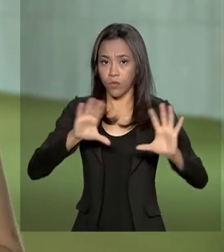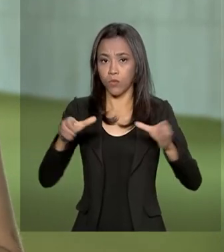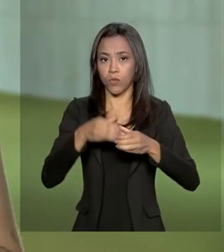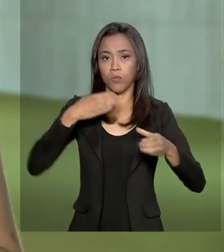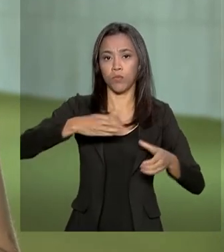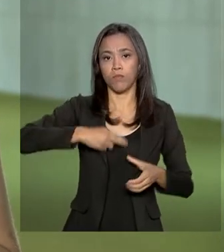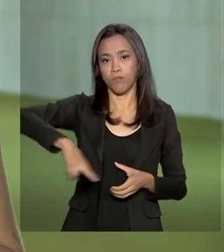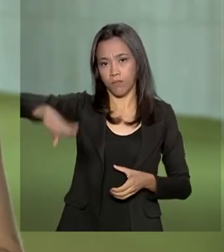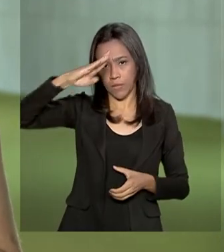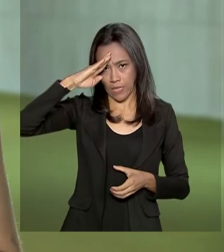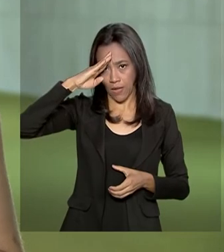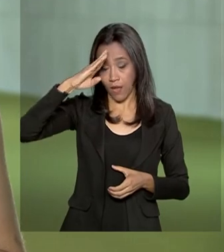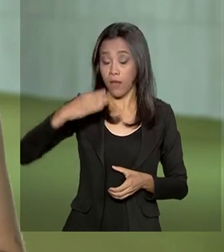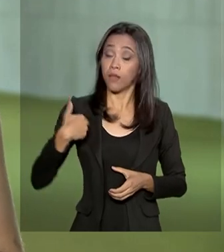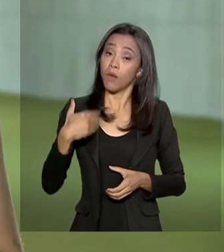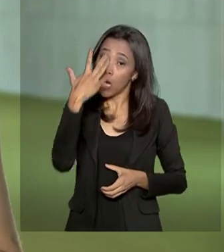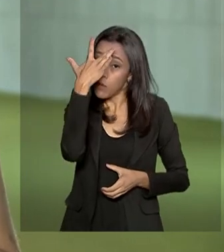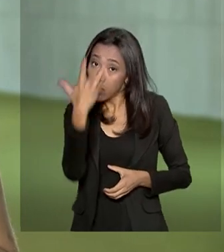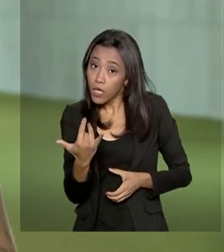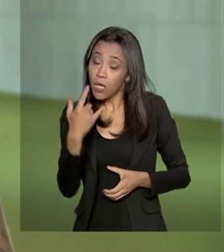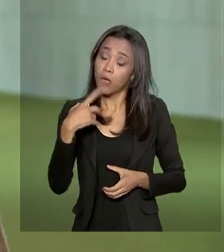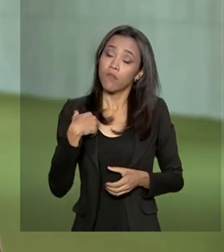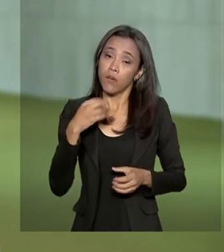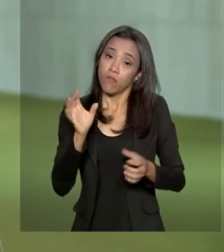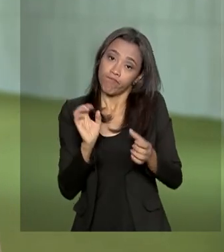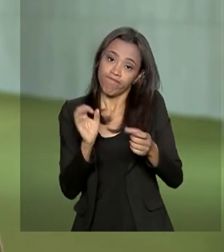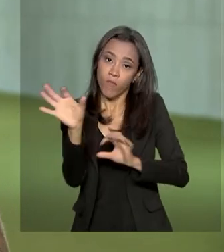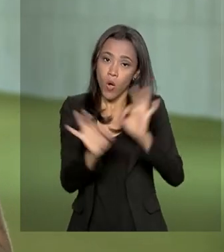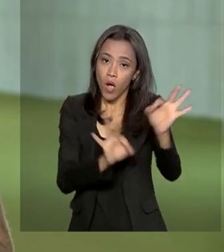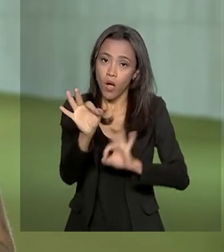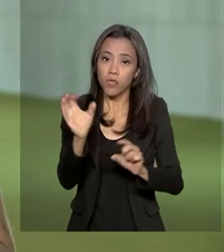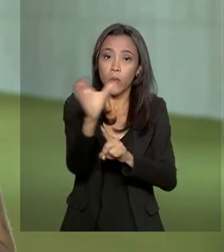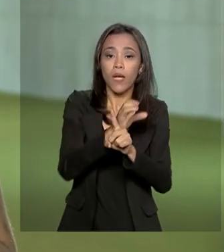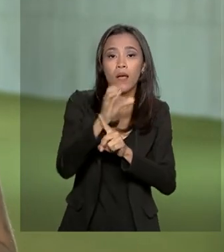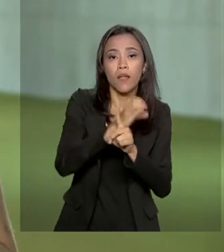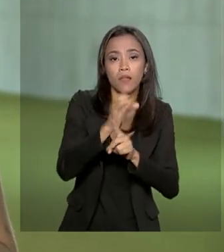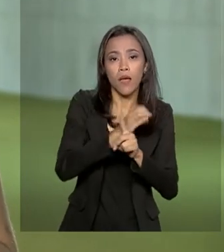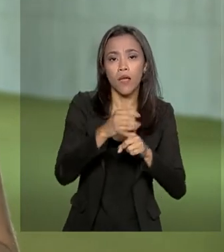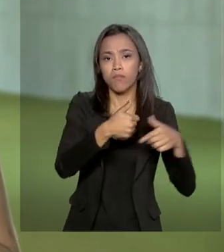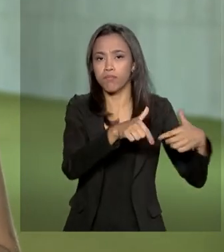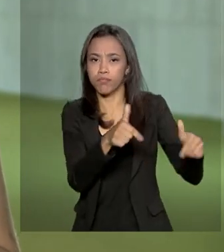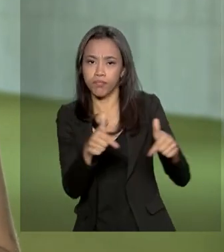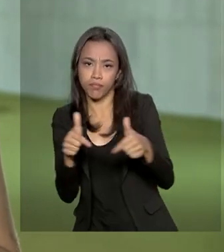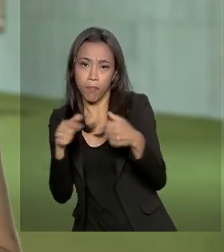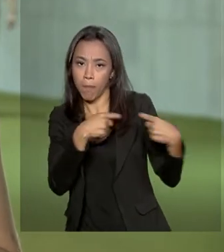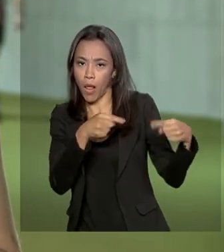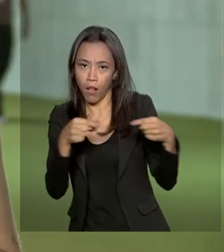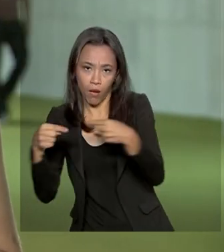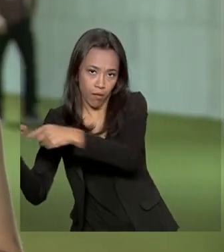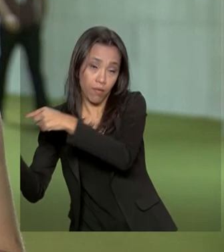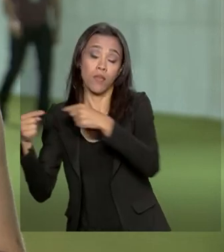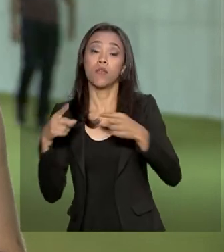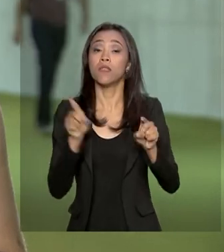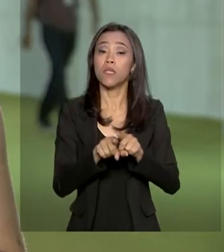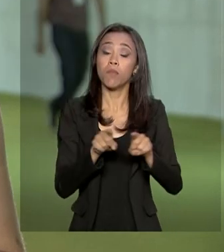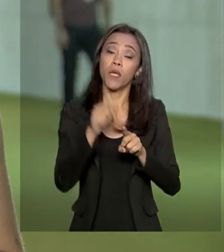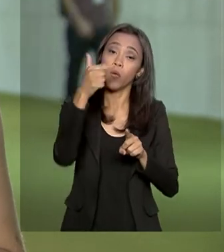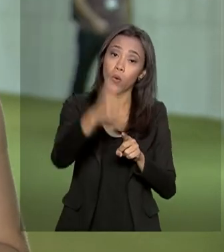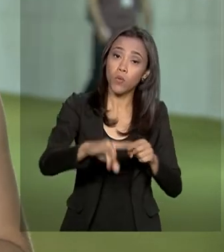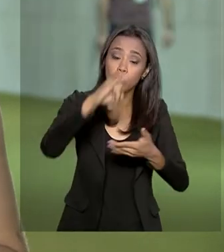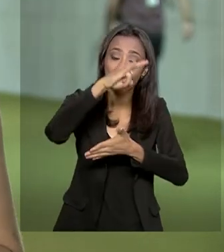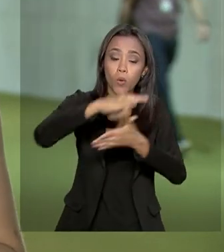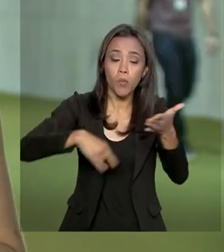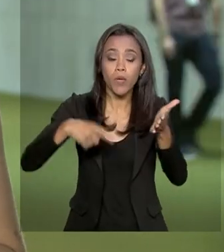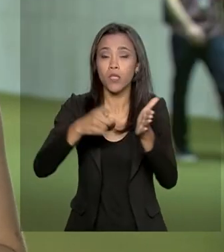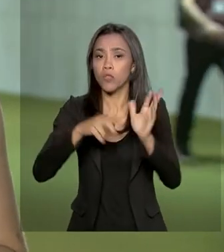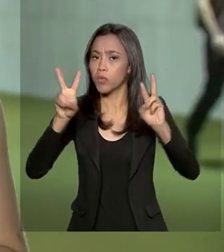na reunião de amanhã eles definam um cronograma de trabalho e também vota em requerimentos pra tratar das audiências públicas.